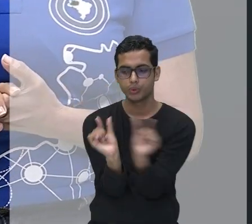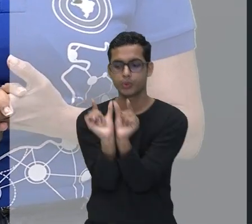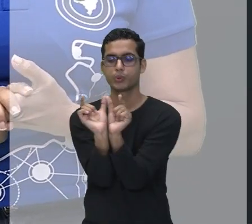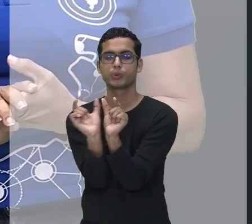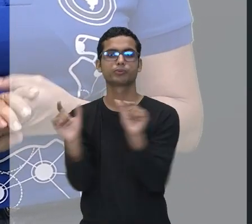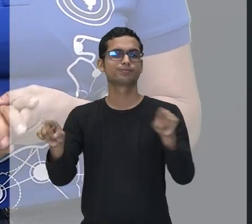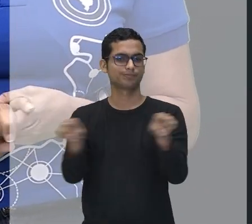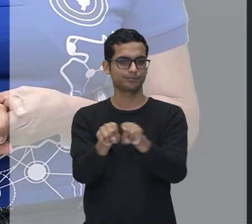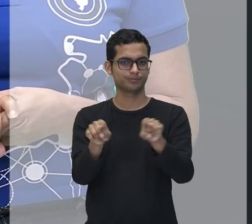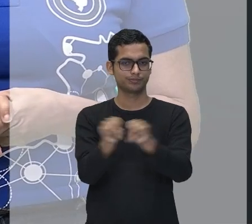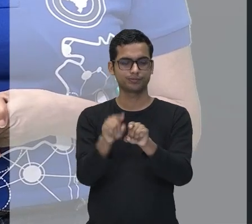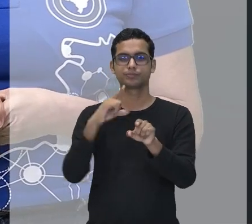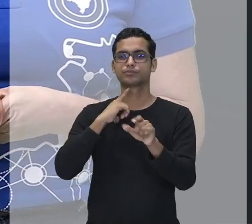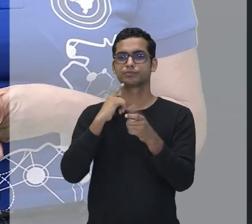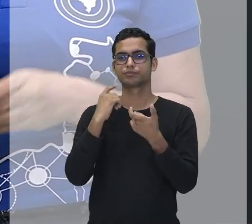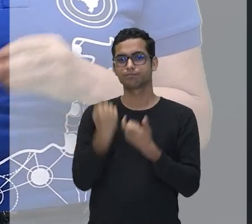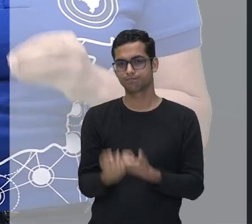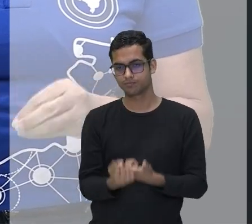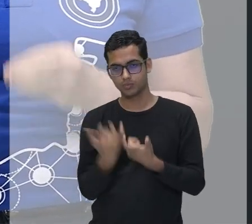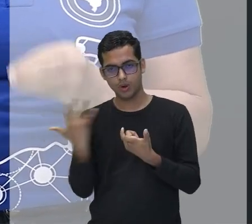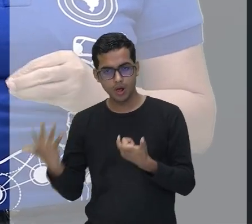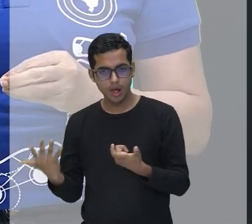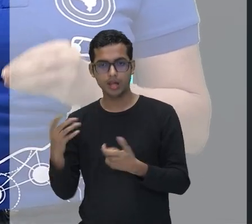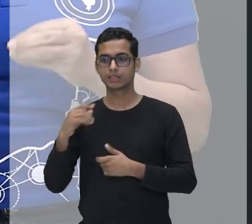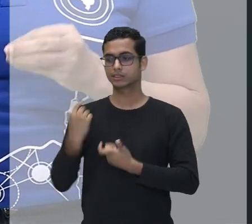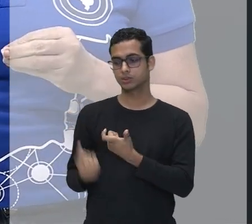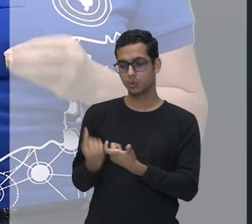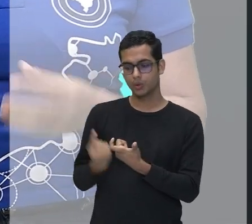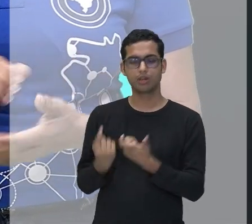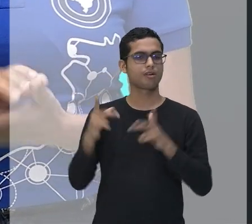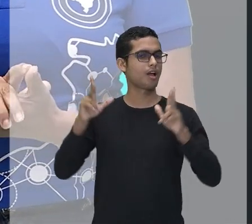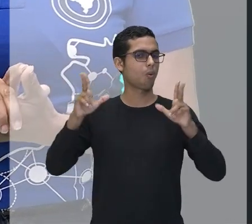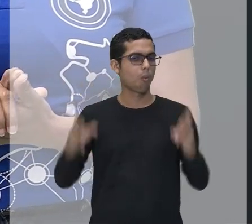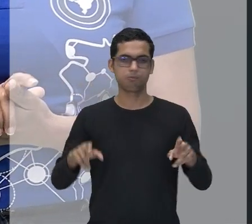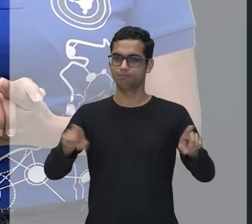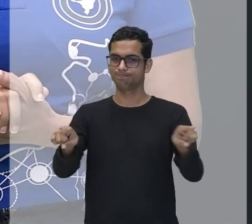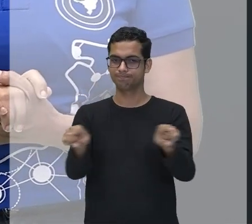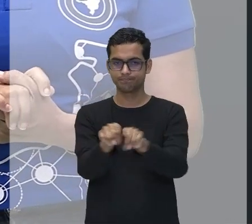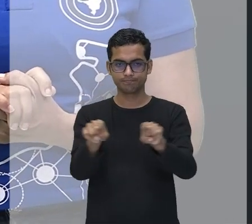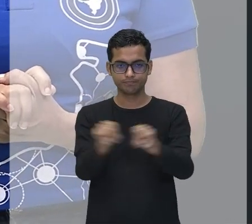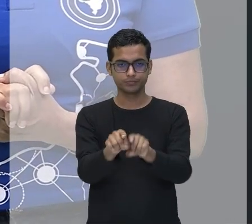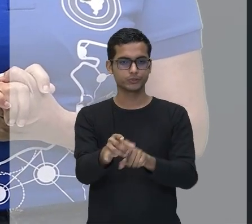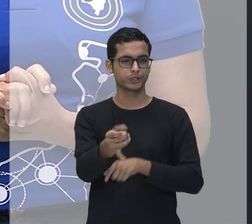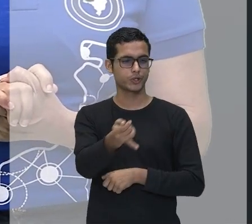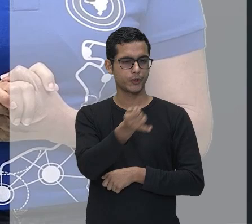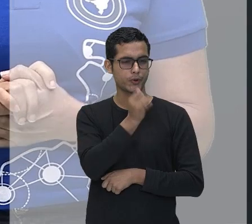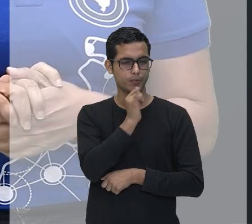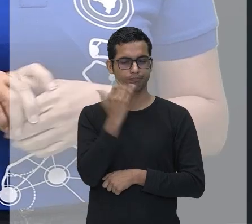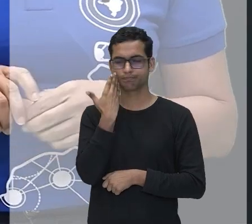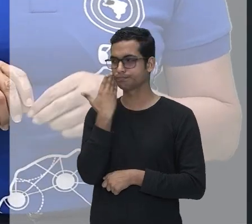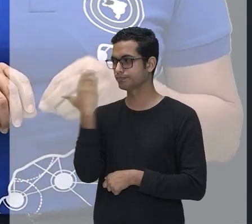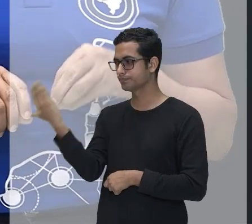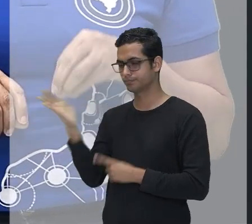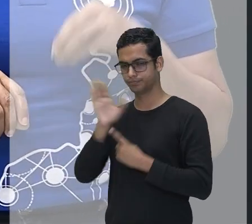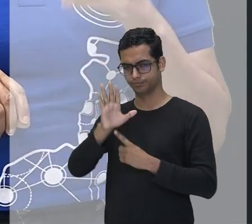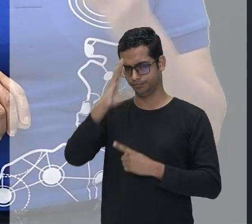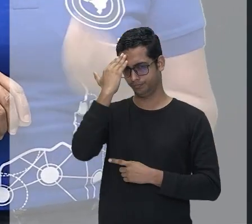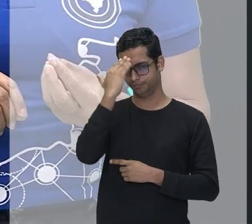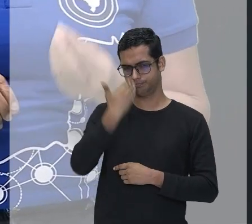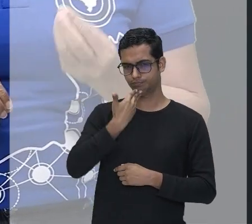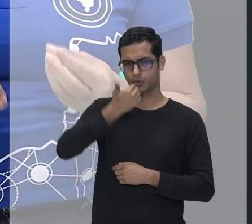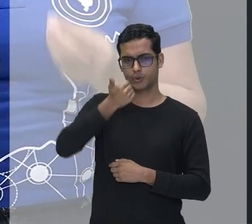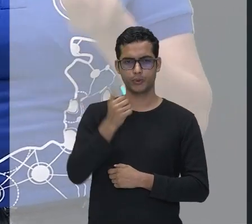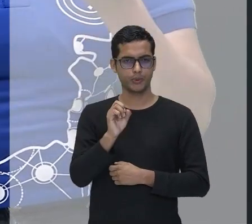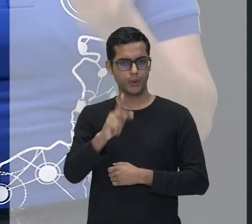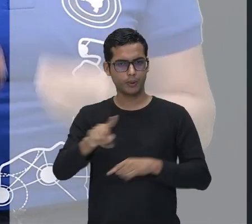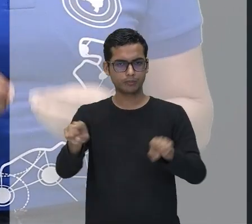também. Então, a gente vai ver aqui um exemplo, vocês irão compreender melhor. Então, vamos ver aqui no